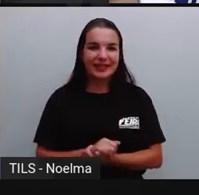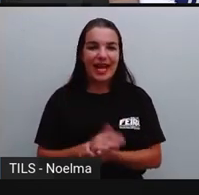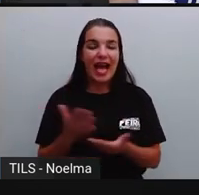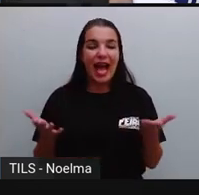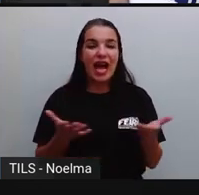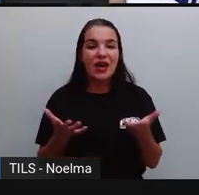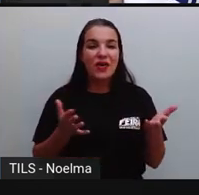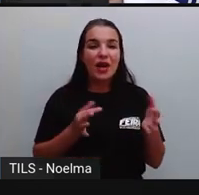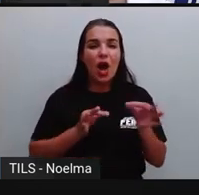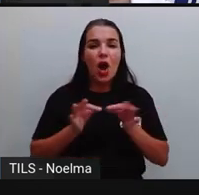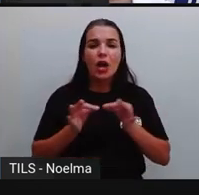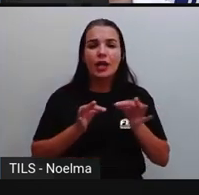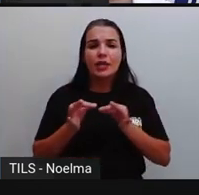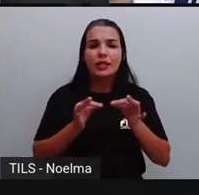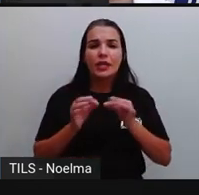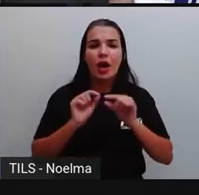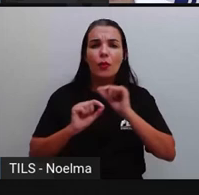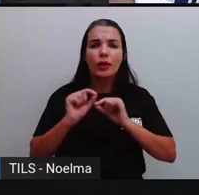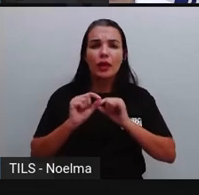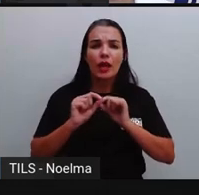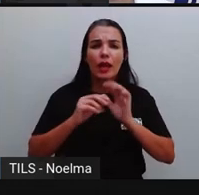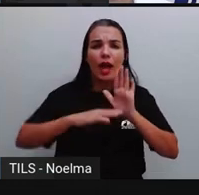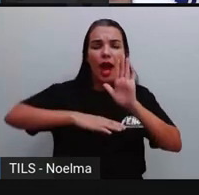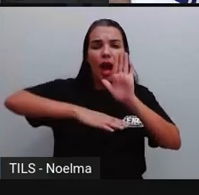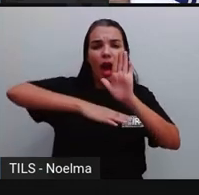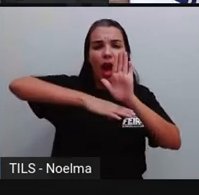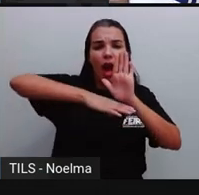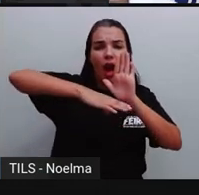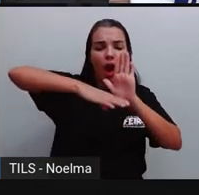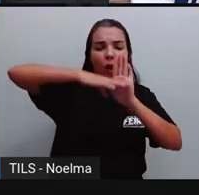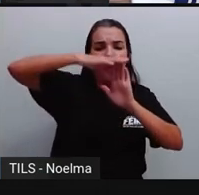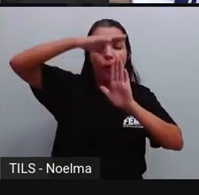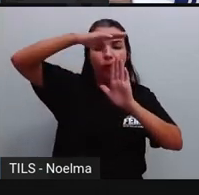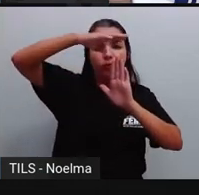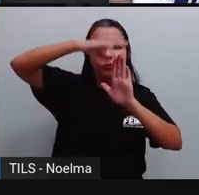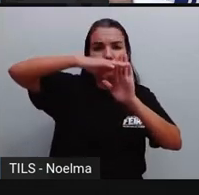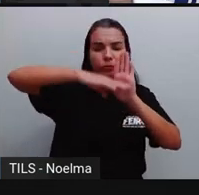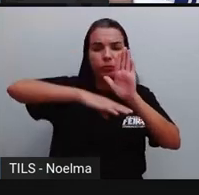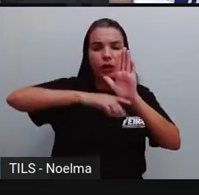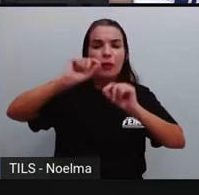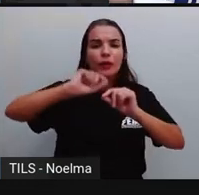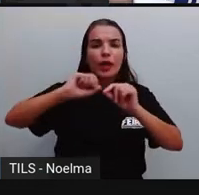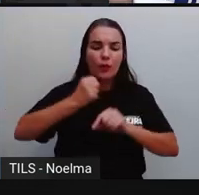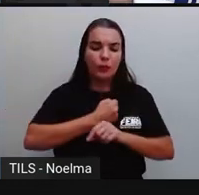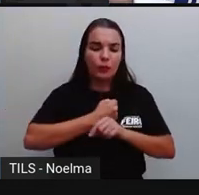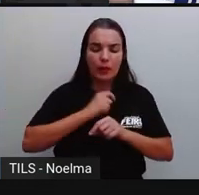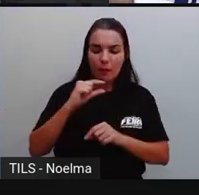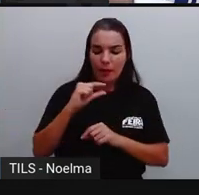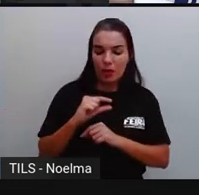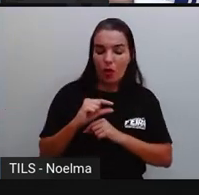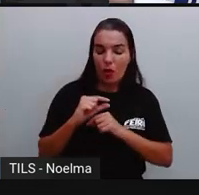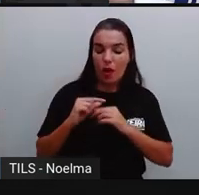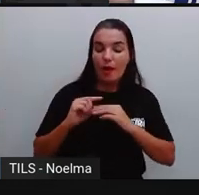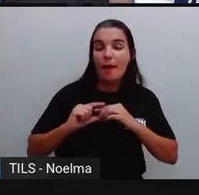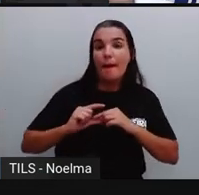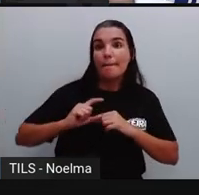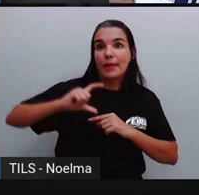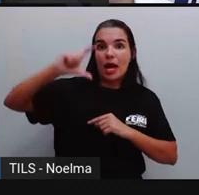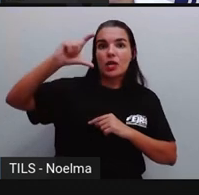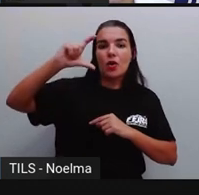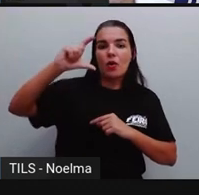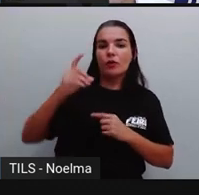Pró, e se eu quisesse organizar em ordem crescente, ou seja, do número menor para o maior, olha lá, como é que ficaria